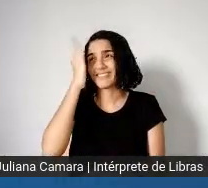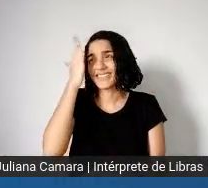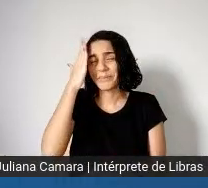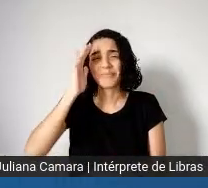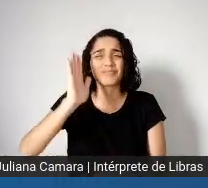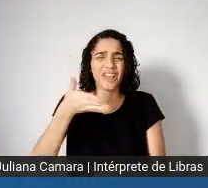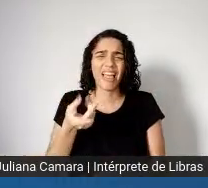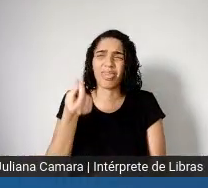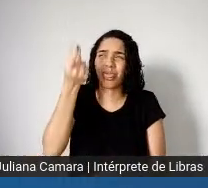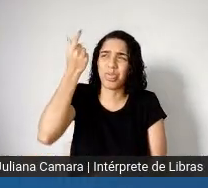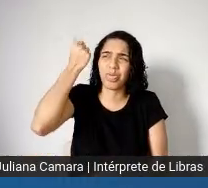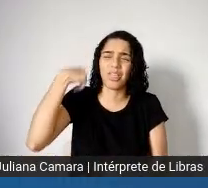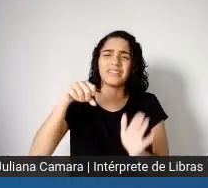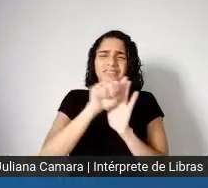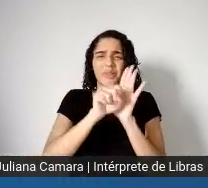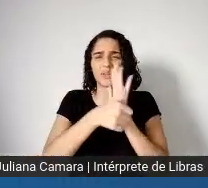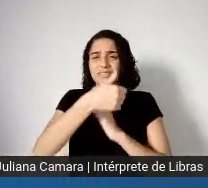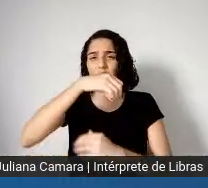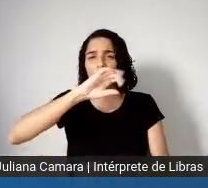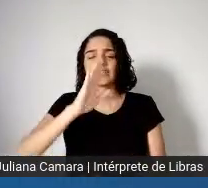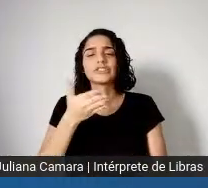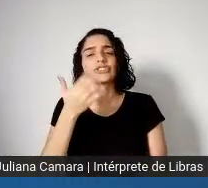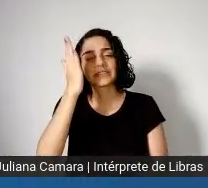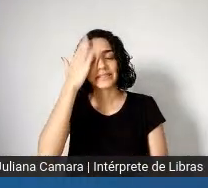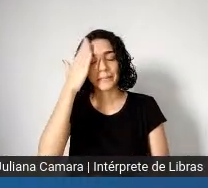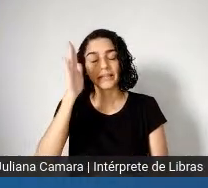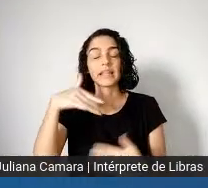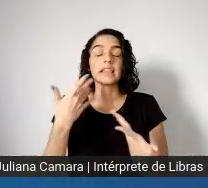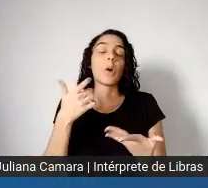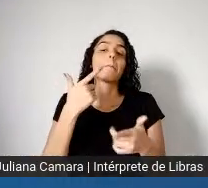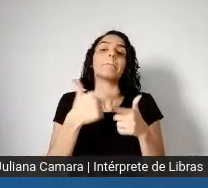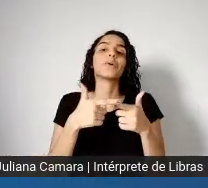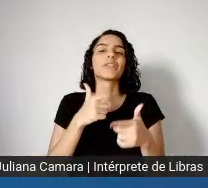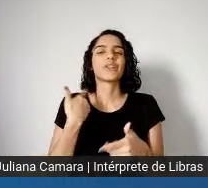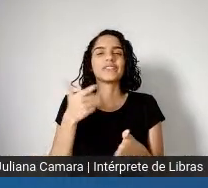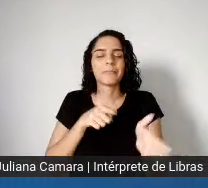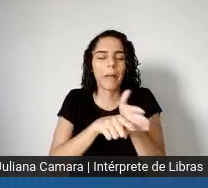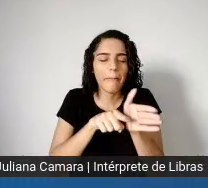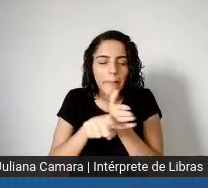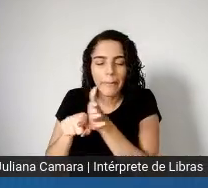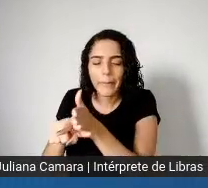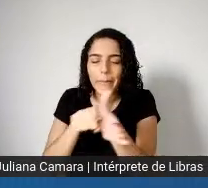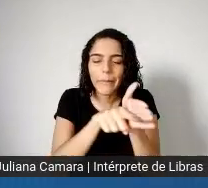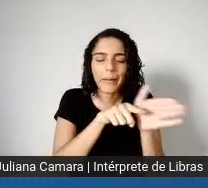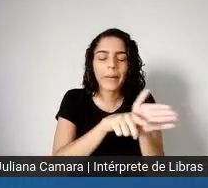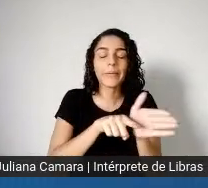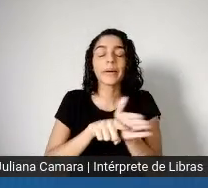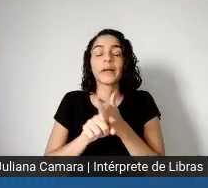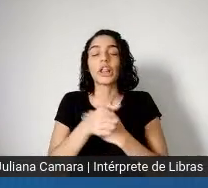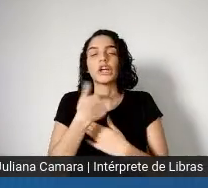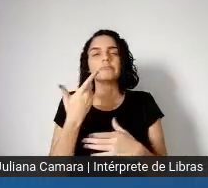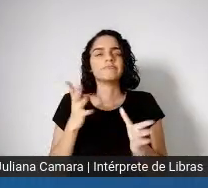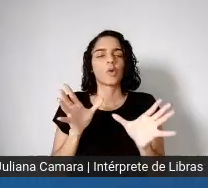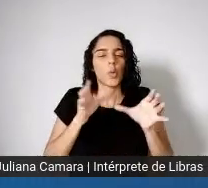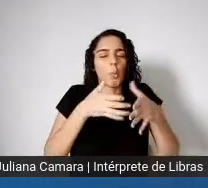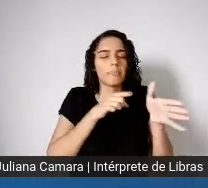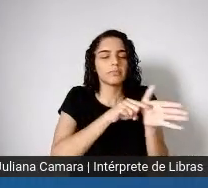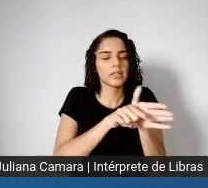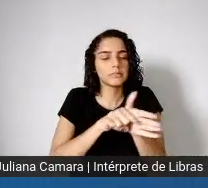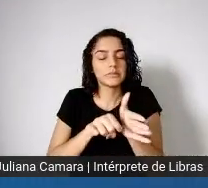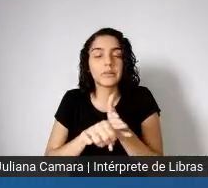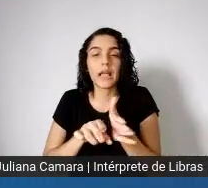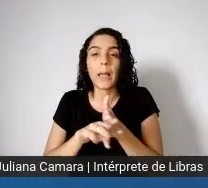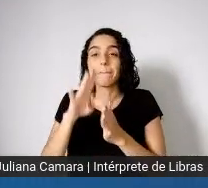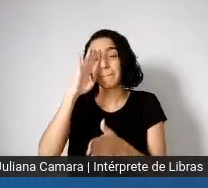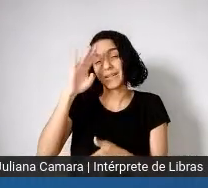emerge, né, da investigação, né, de vários pesquisadores, principalmente na Europa,